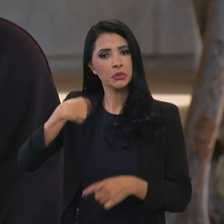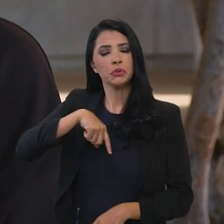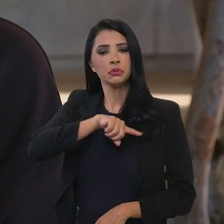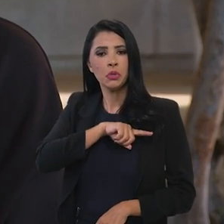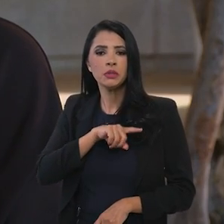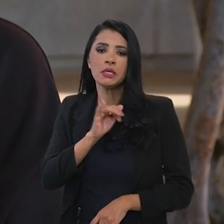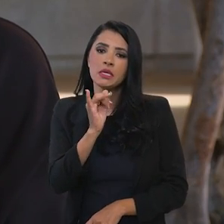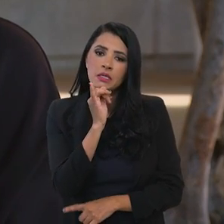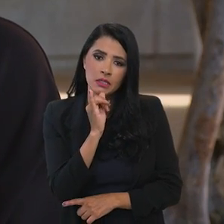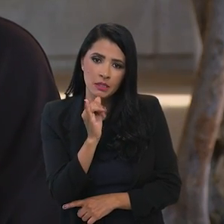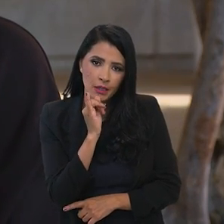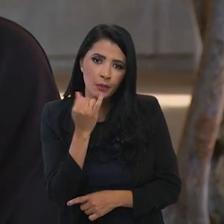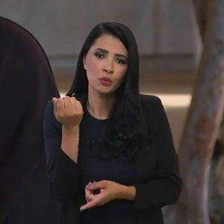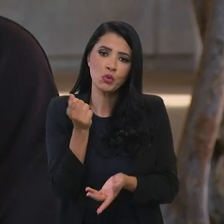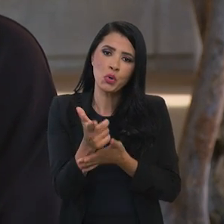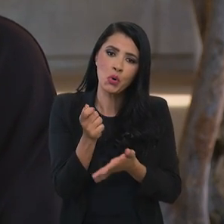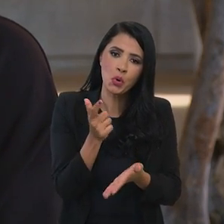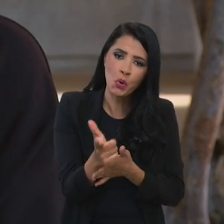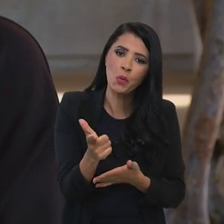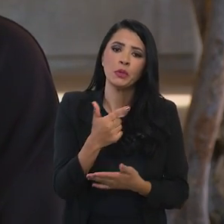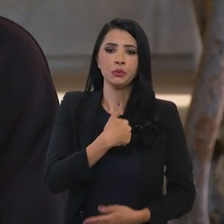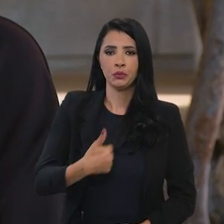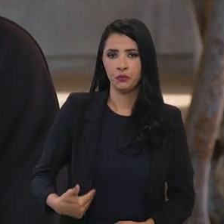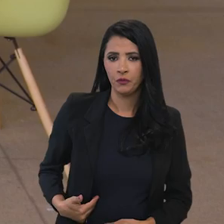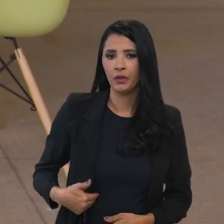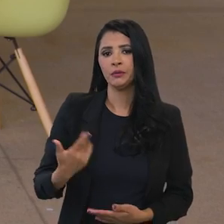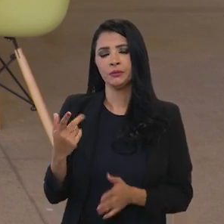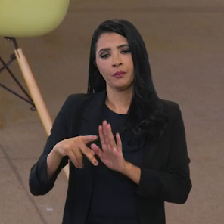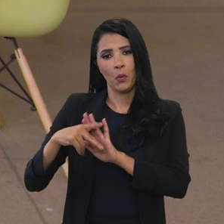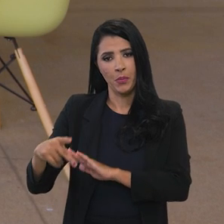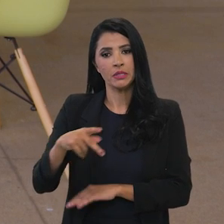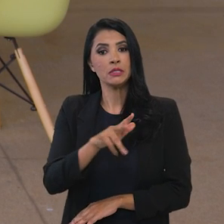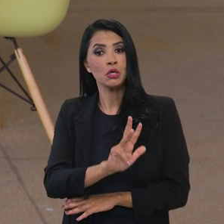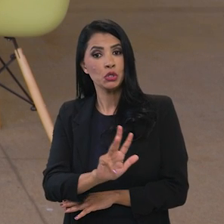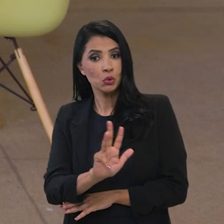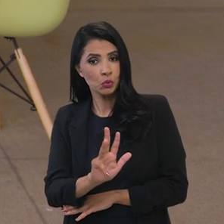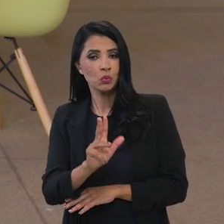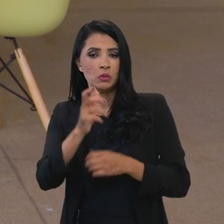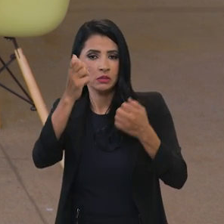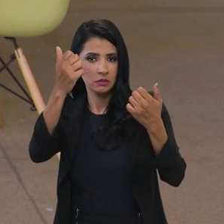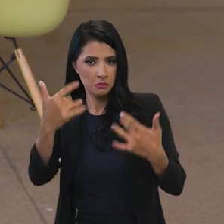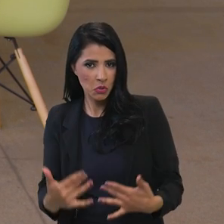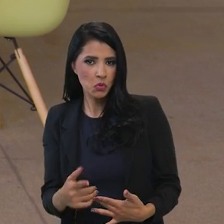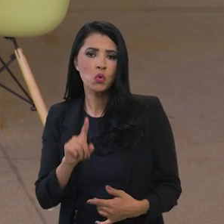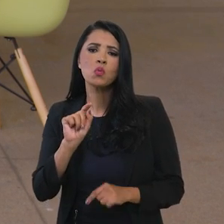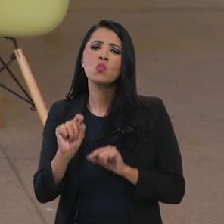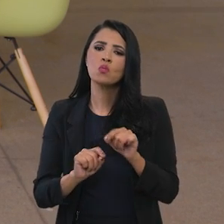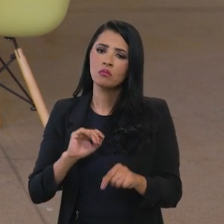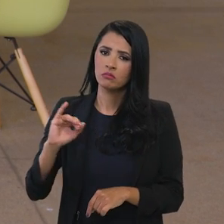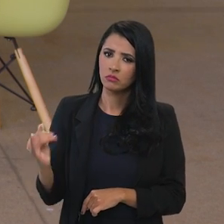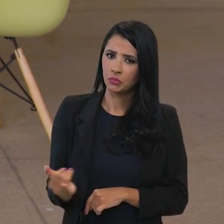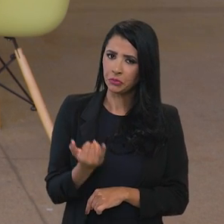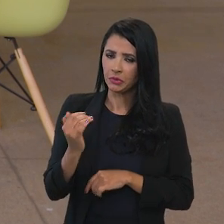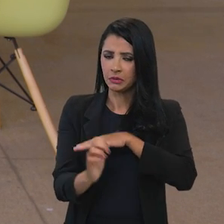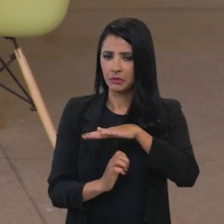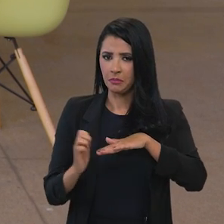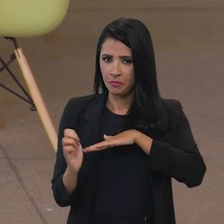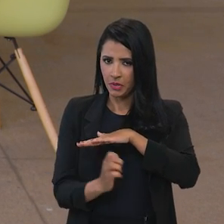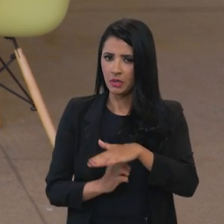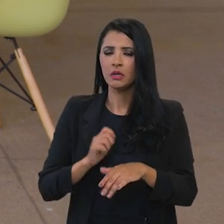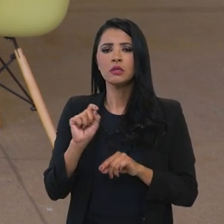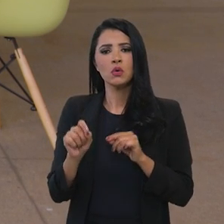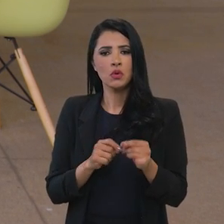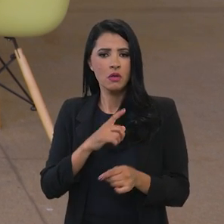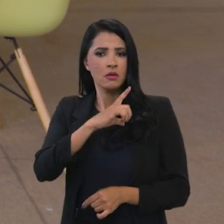preocupações que tem a ver por exemplo com compras governamentais o próprio presidente Lula falou na importância de empresas de